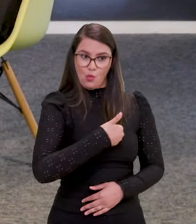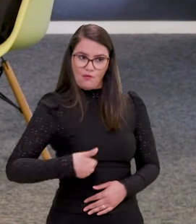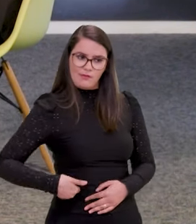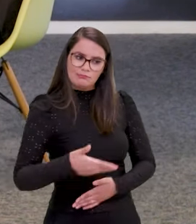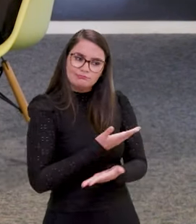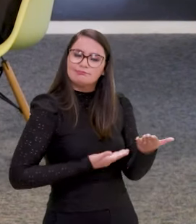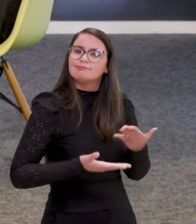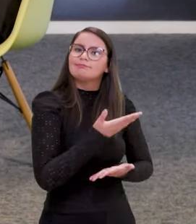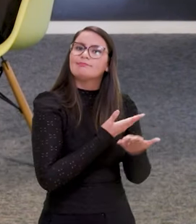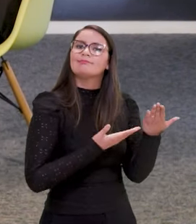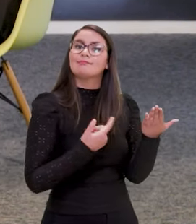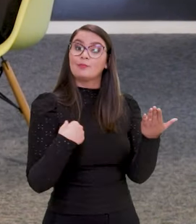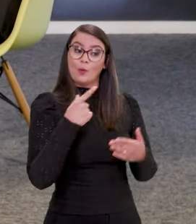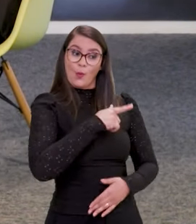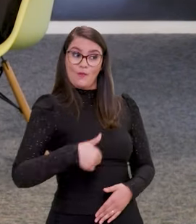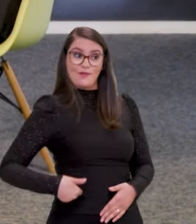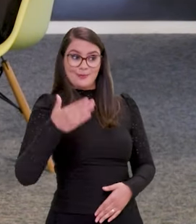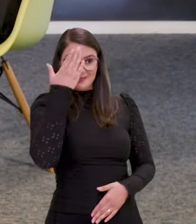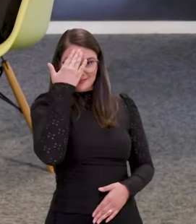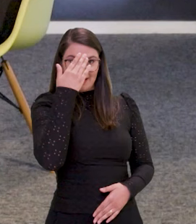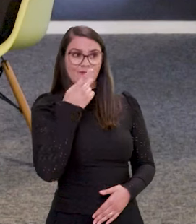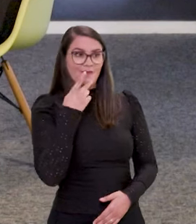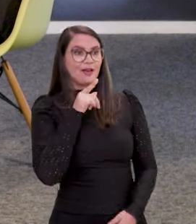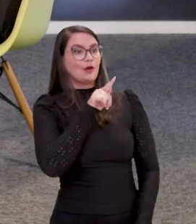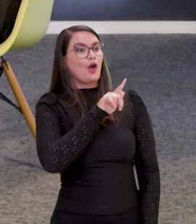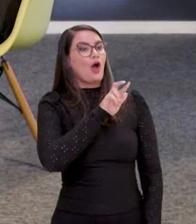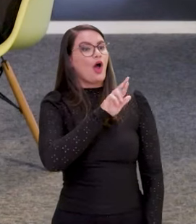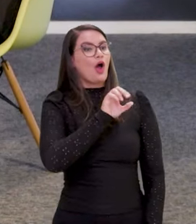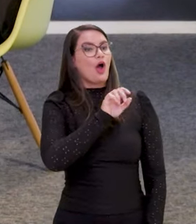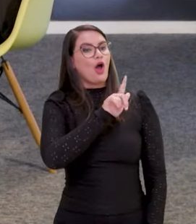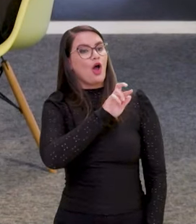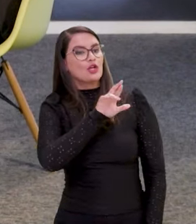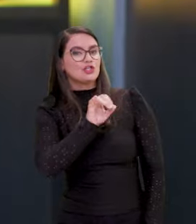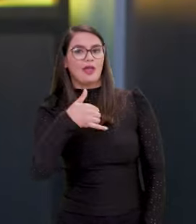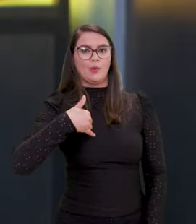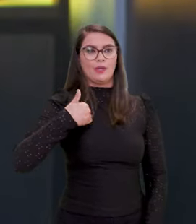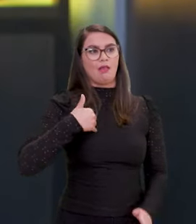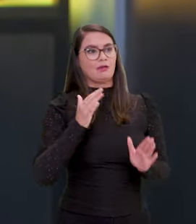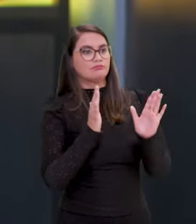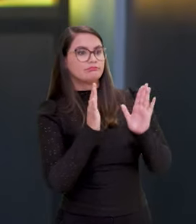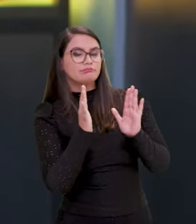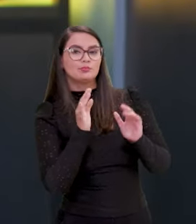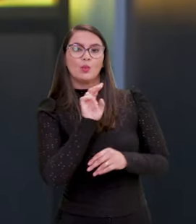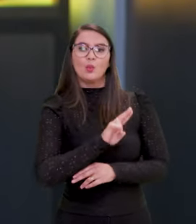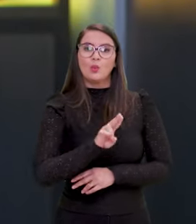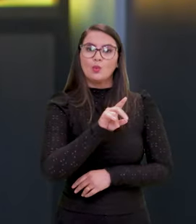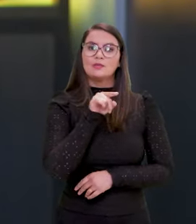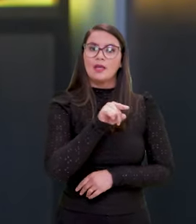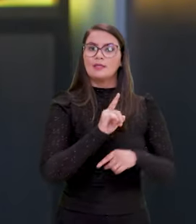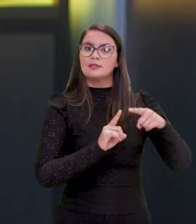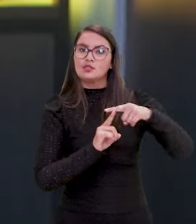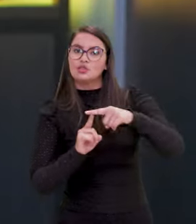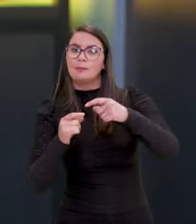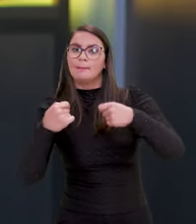é que o governo já saiba que ele está falando com o Rogério na faixa de idade X, ele está fazendo uso desse